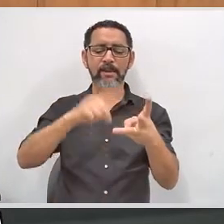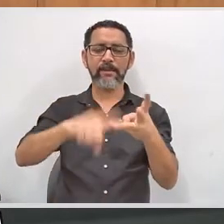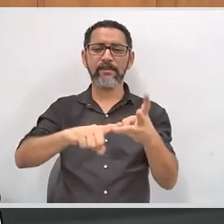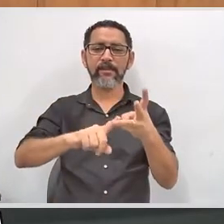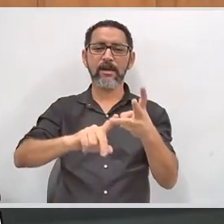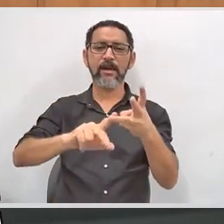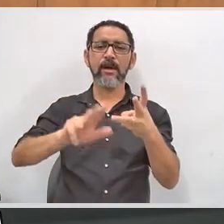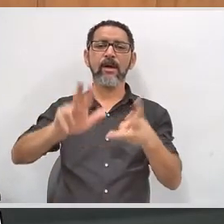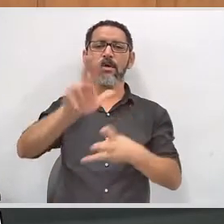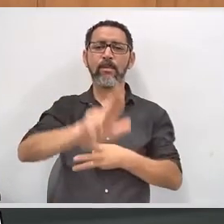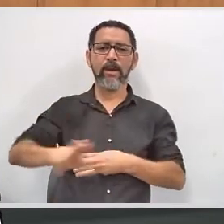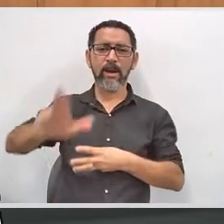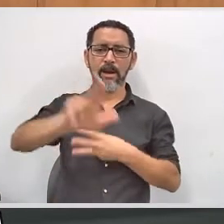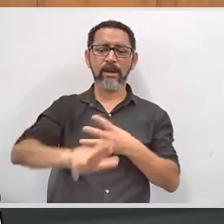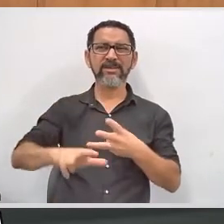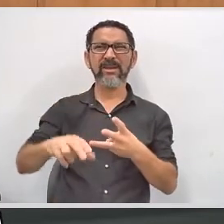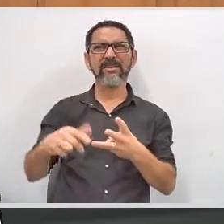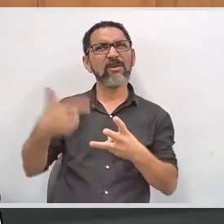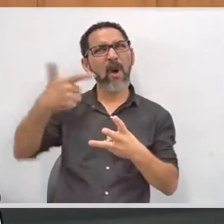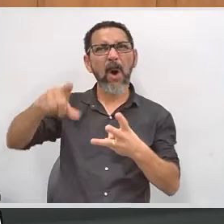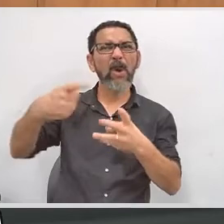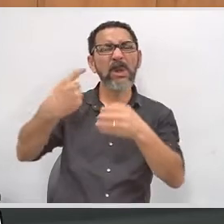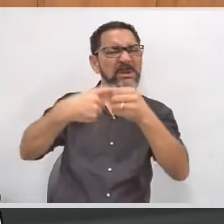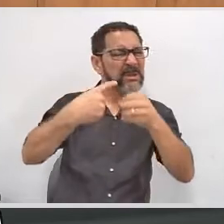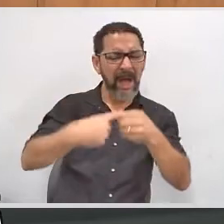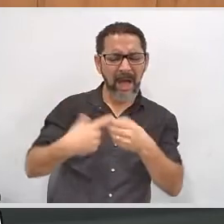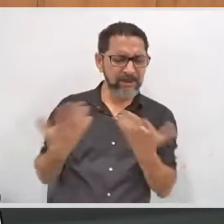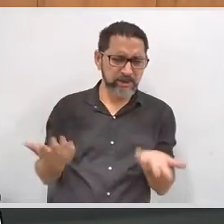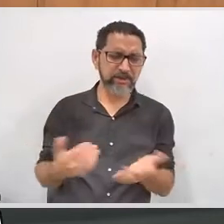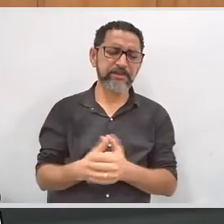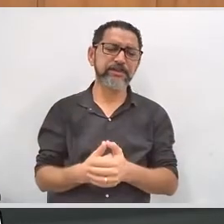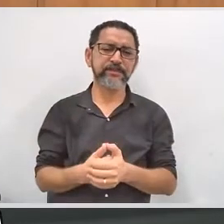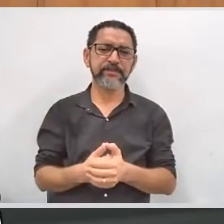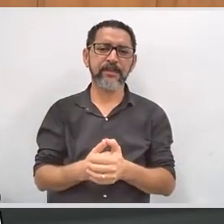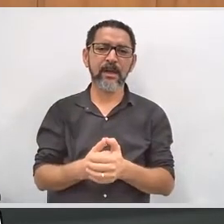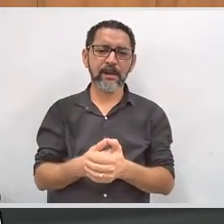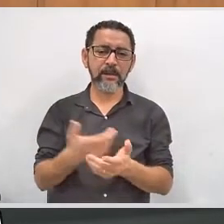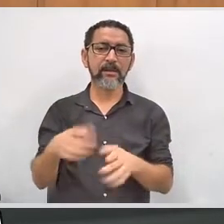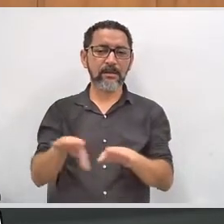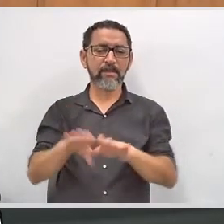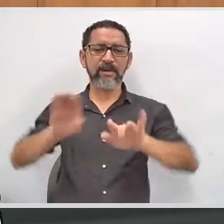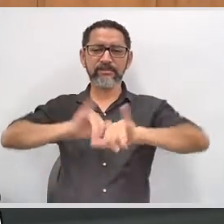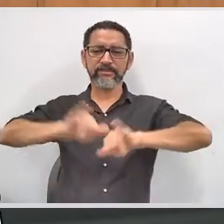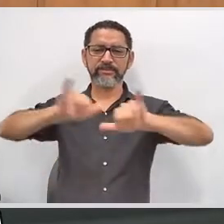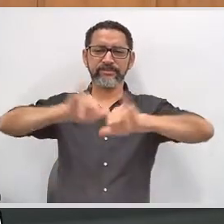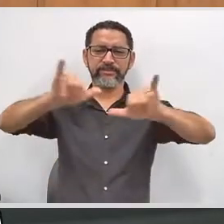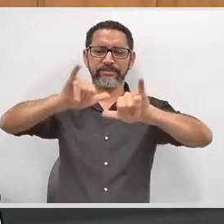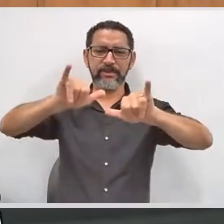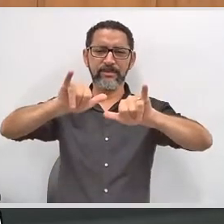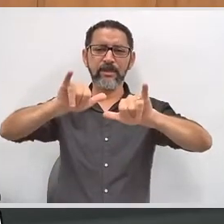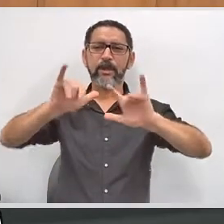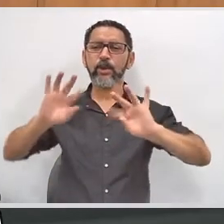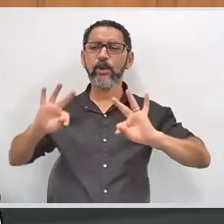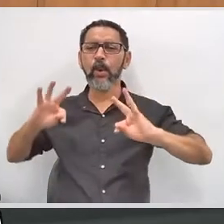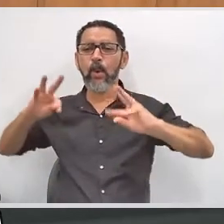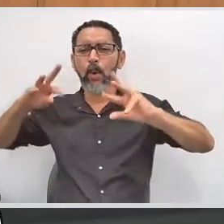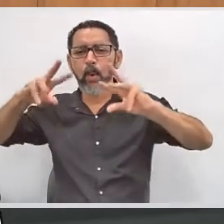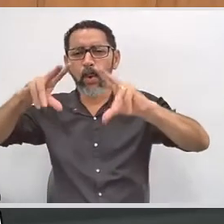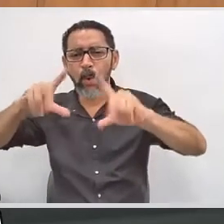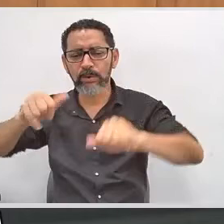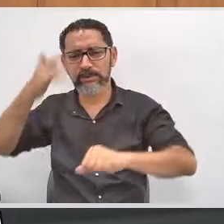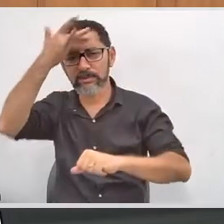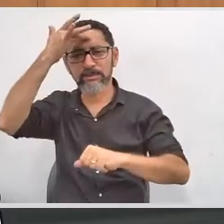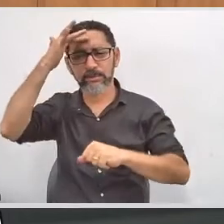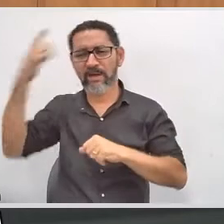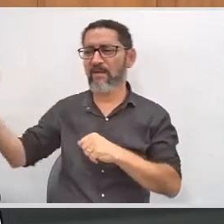E foi uma atitude positiva, viabilizou esse fomento das pessoas portadoras de deficiência a comparecerem ao